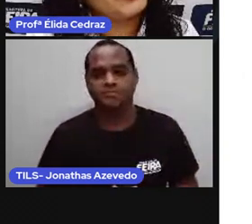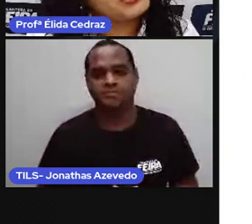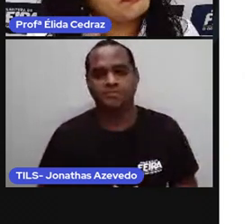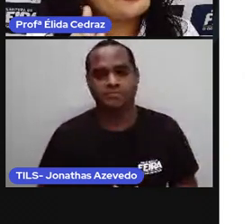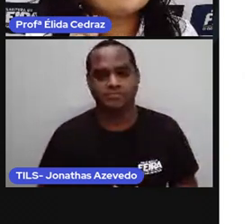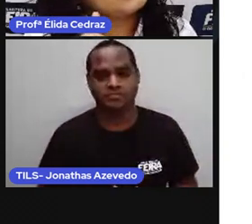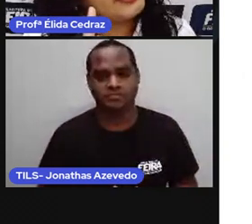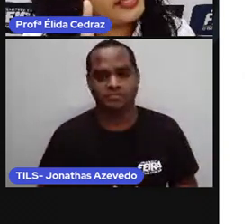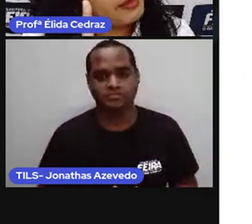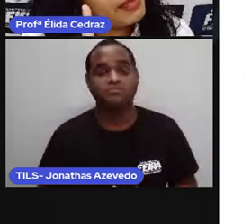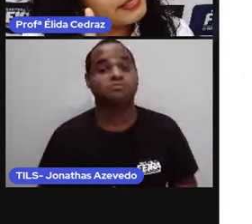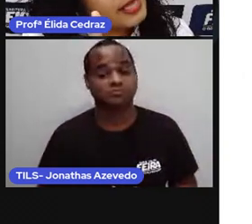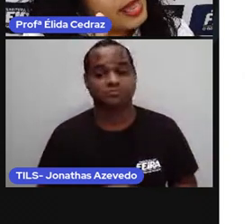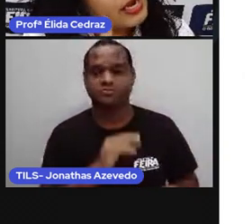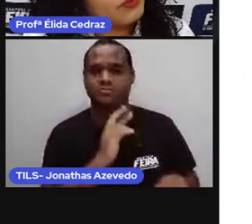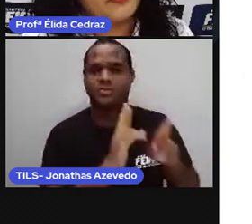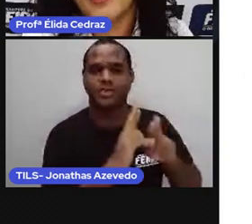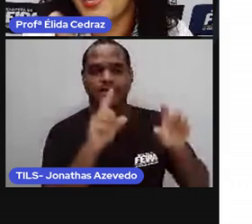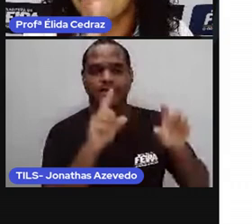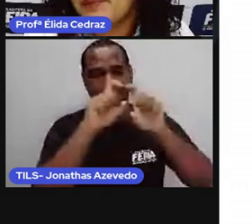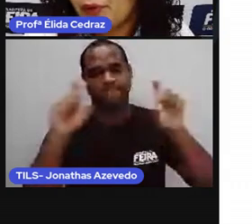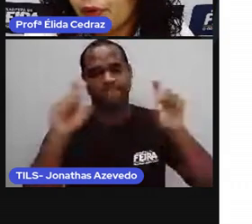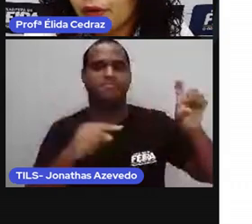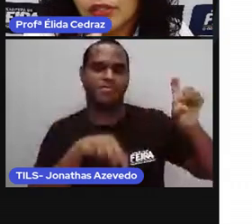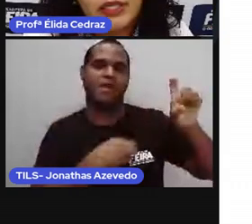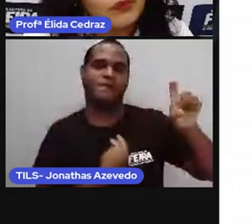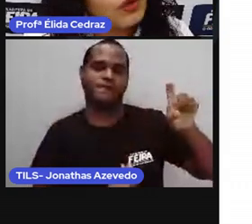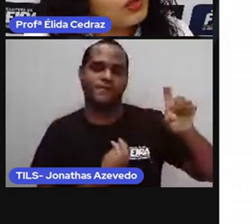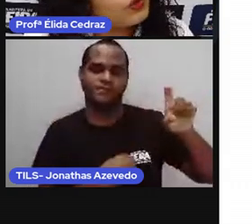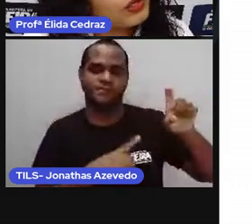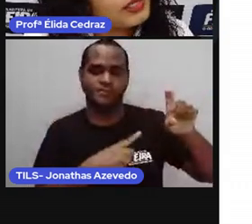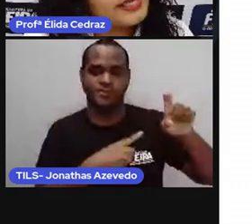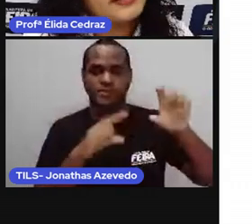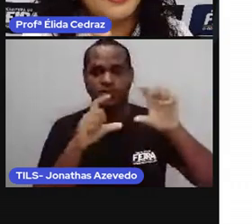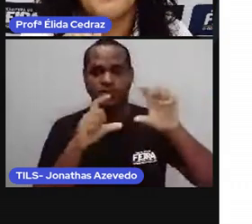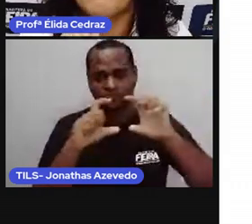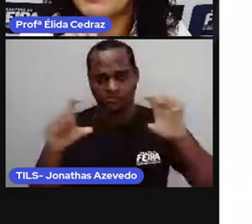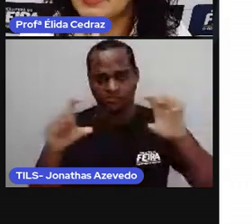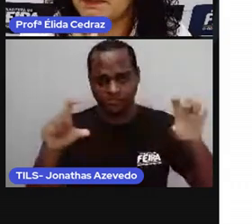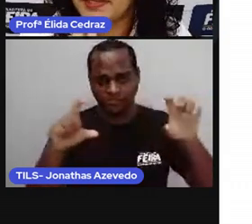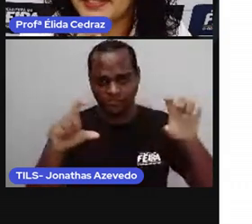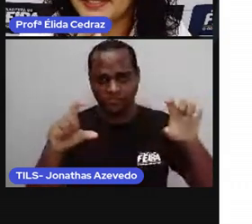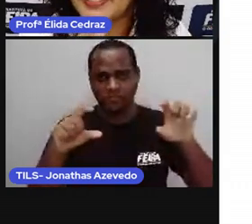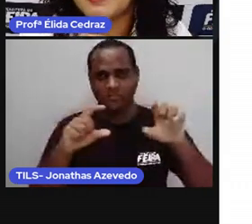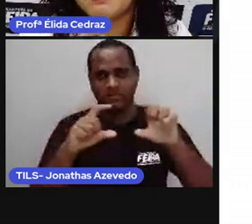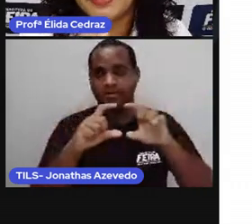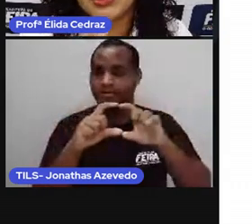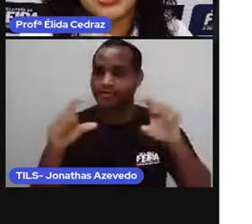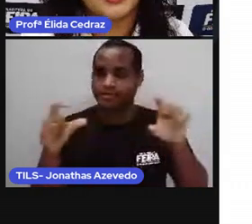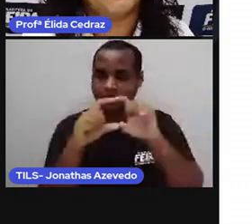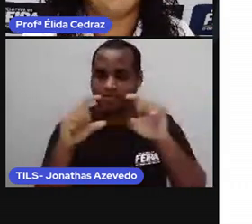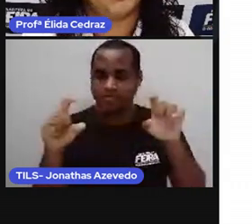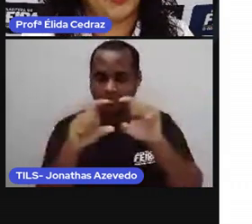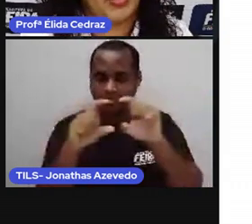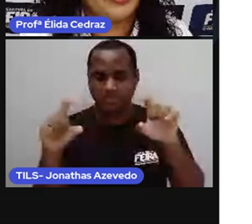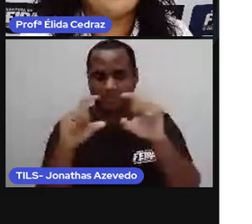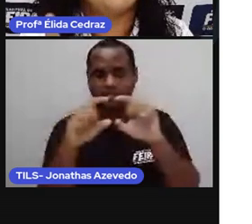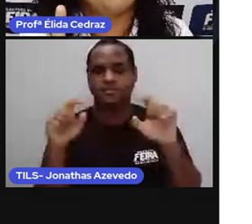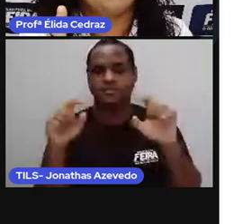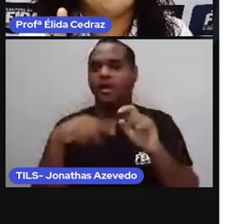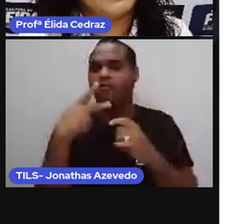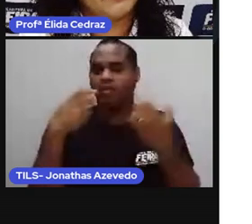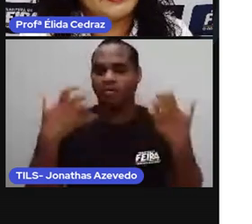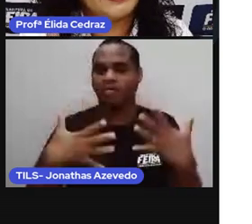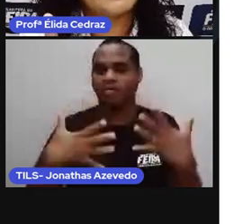A sua atividade tem cabeçalho. A pró não colocou nessa mas você precisa preencher. Ó